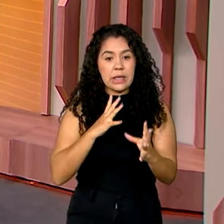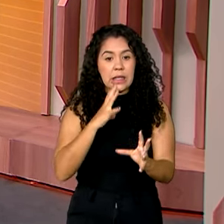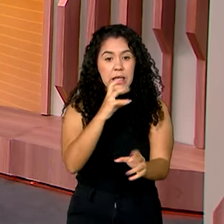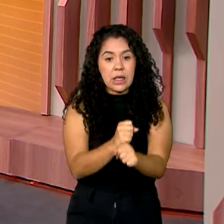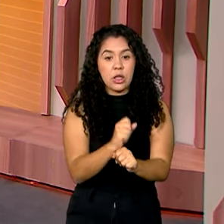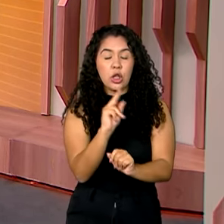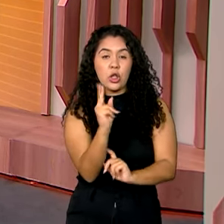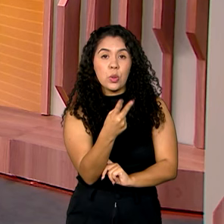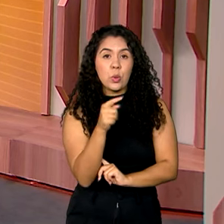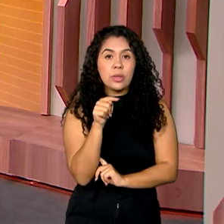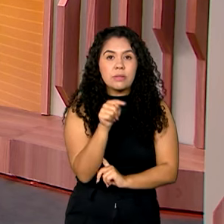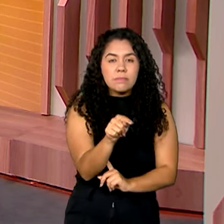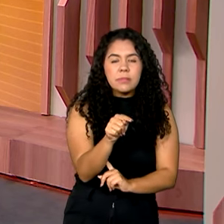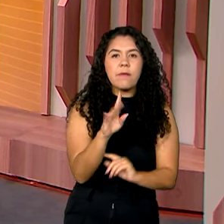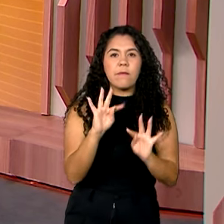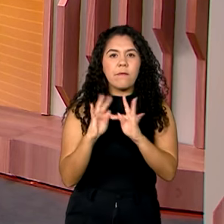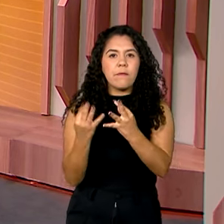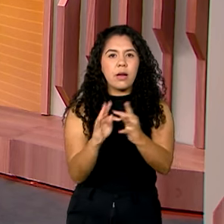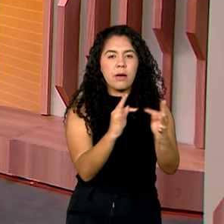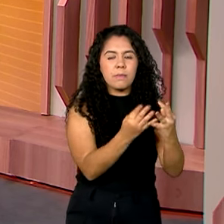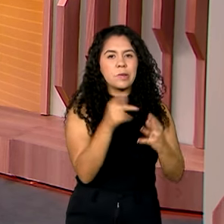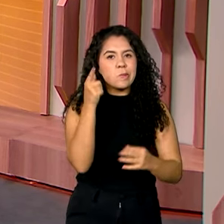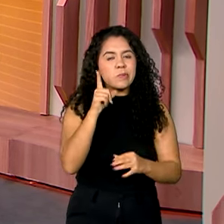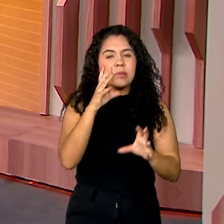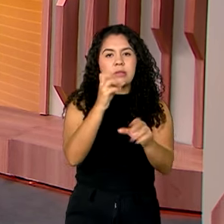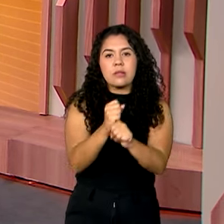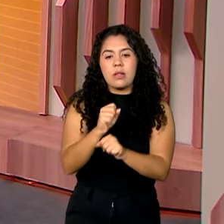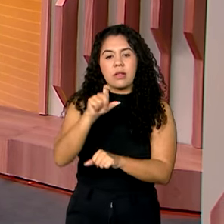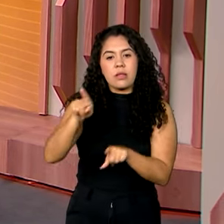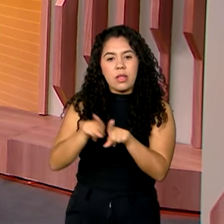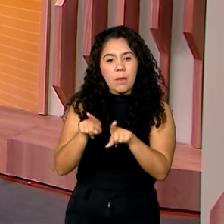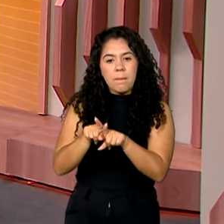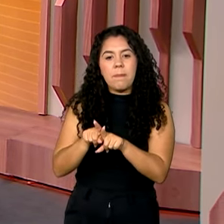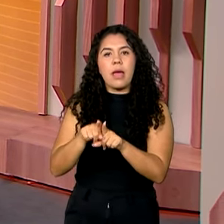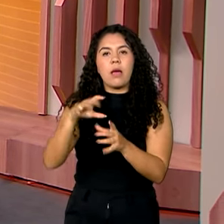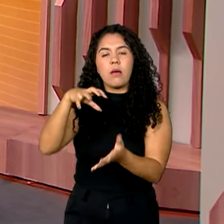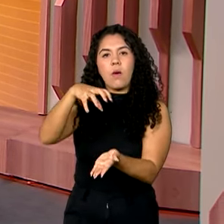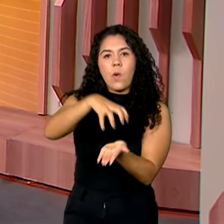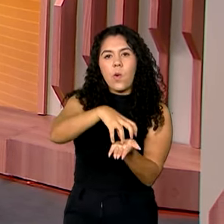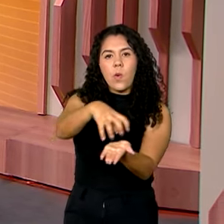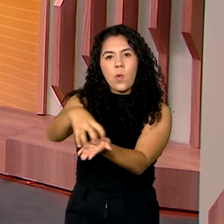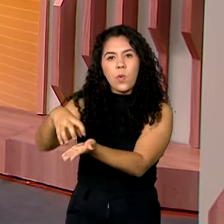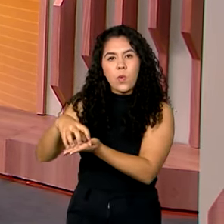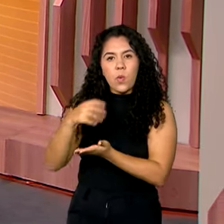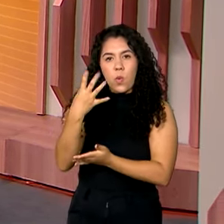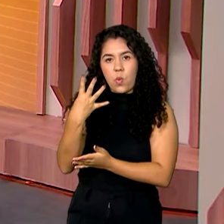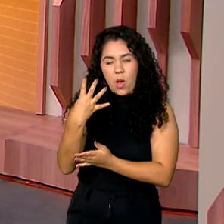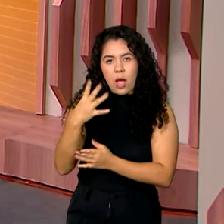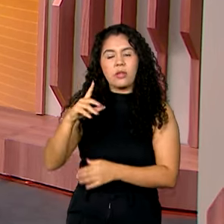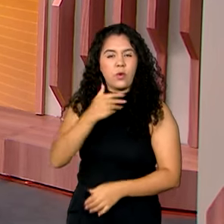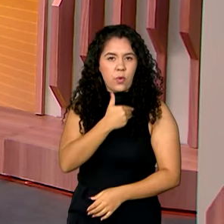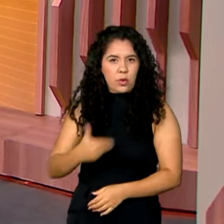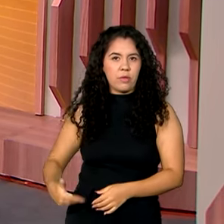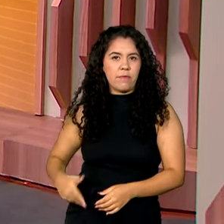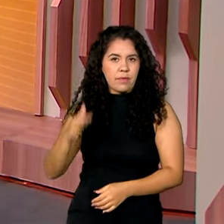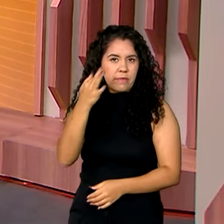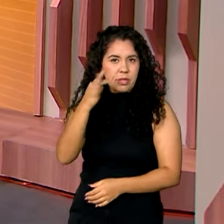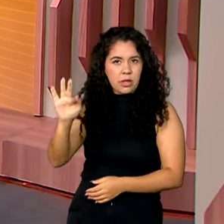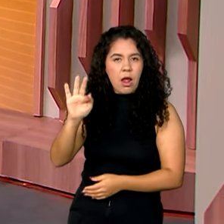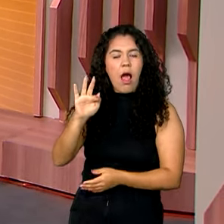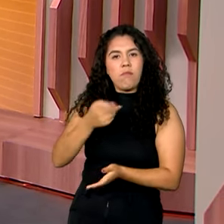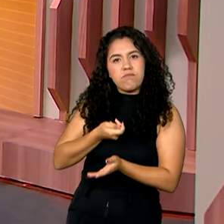cidade encontra ainda com 4 unidades básicas de saúde, com custeio federal aí, unidades